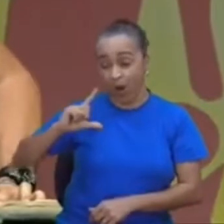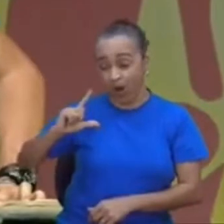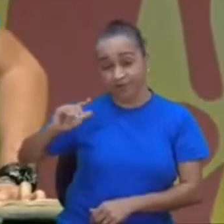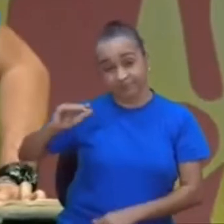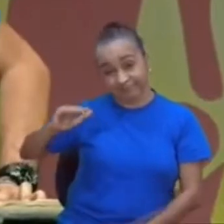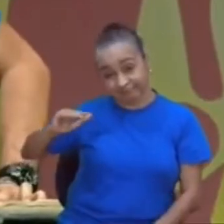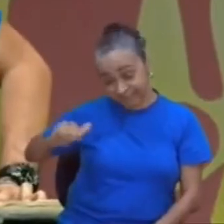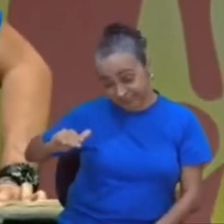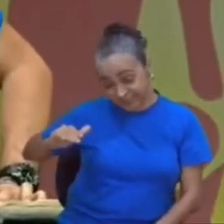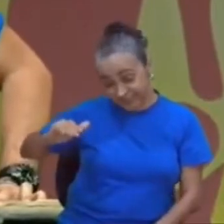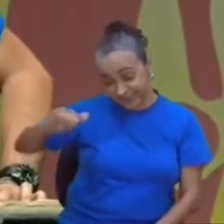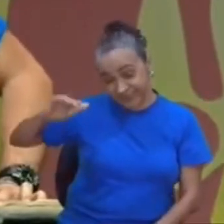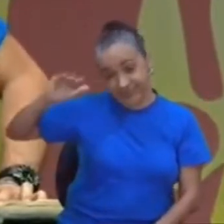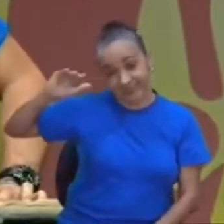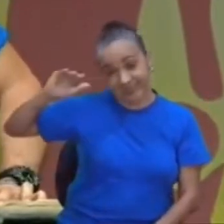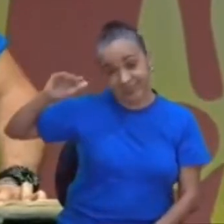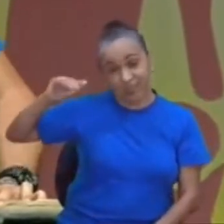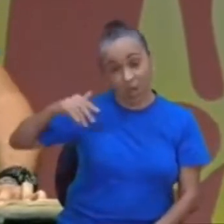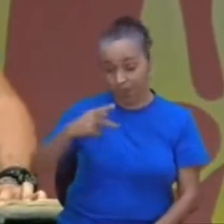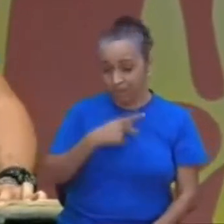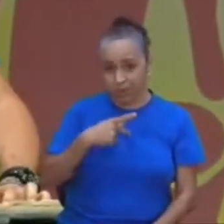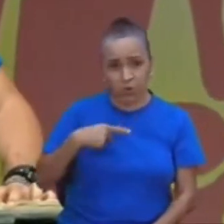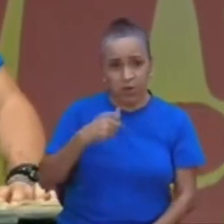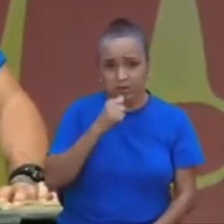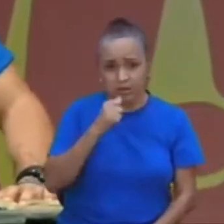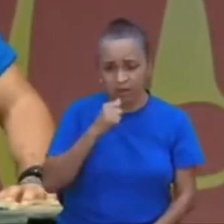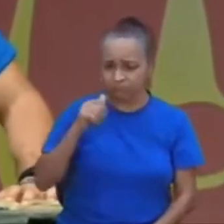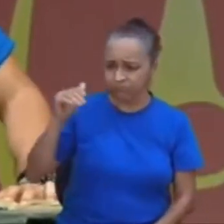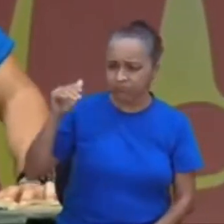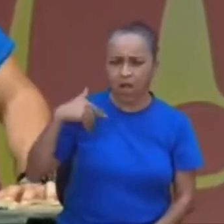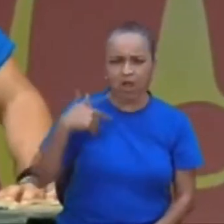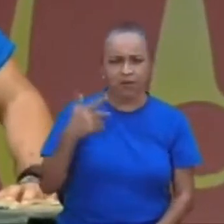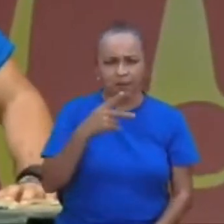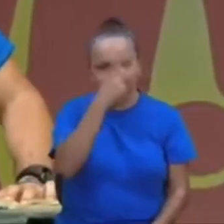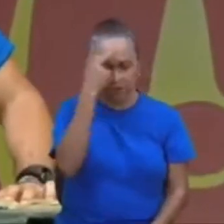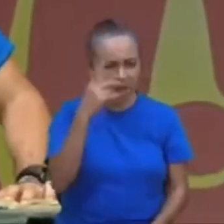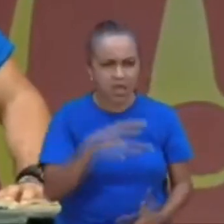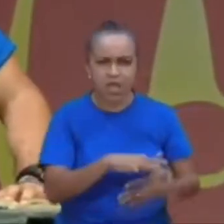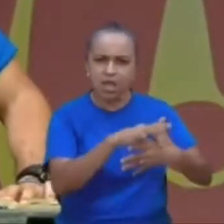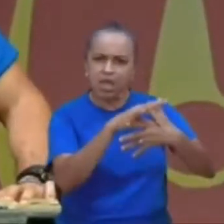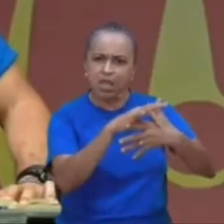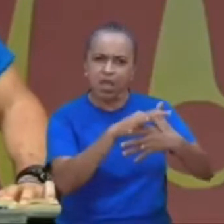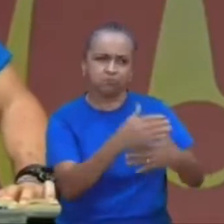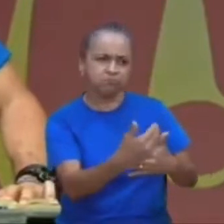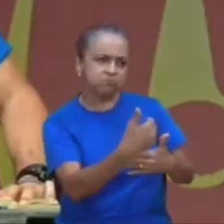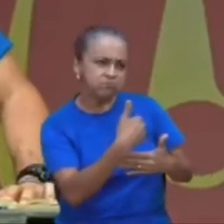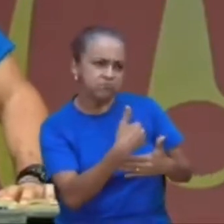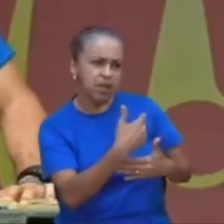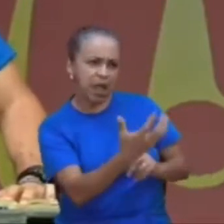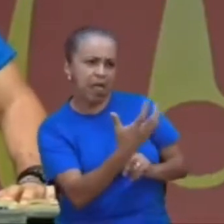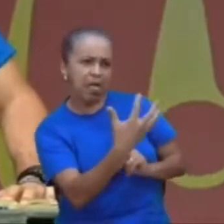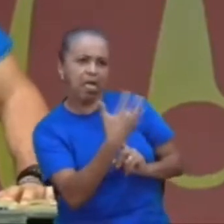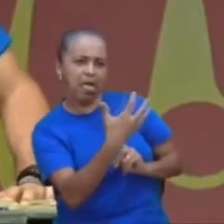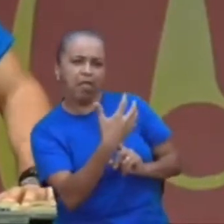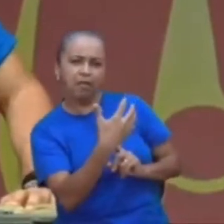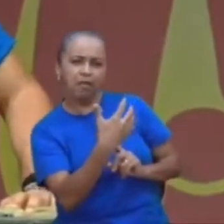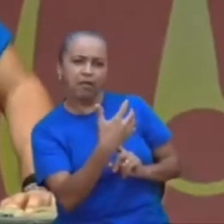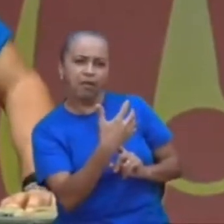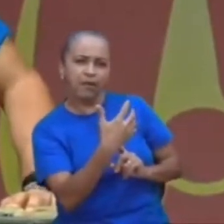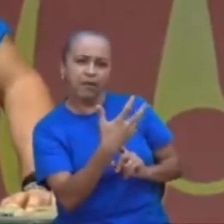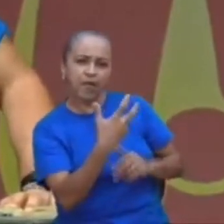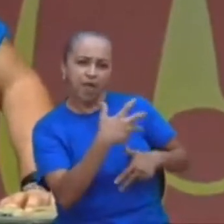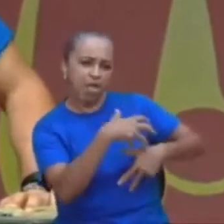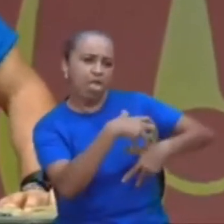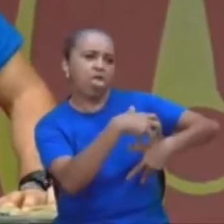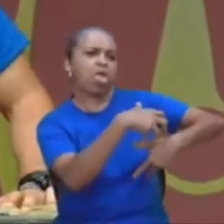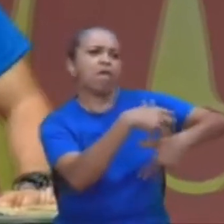iniciando aqui, eu nem era pastor ainda, vieram algumas pessoas, até líderes da igreja, tentaram me influenciar, tentaram me puxar, para o